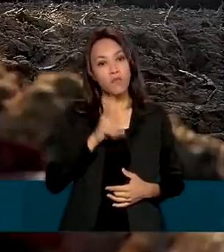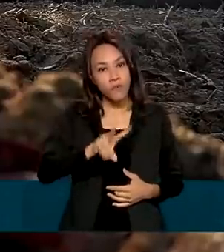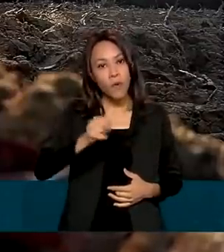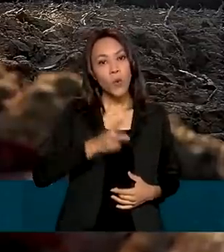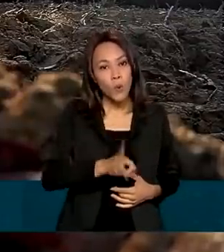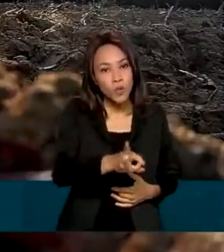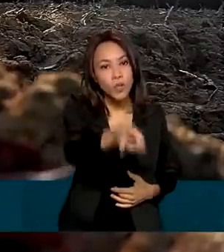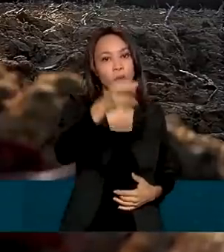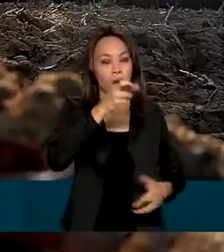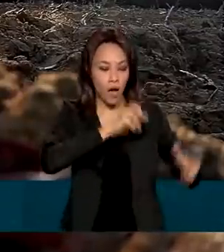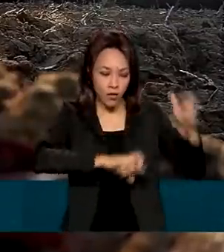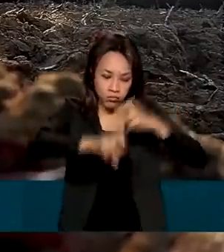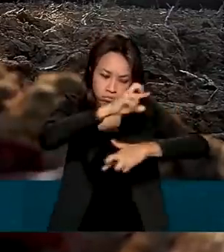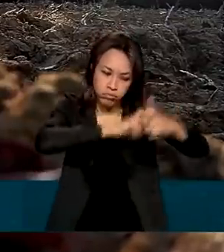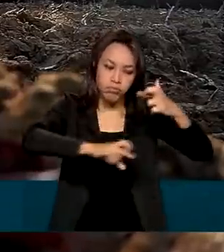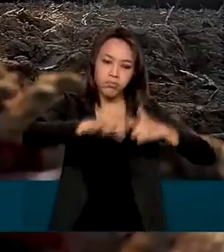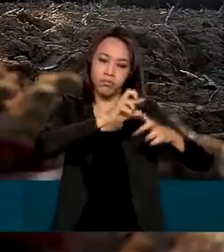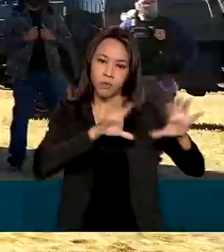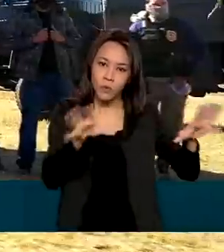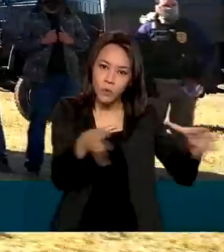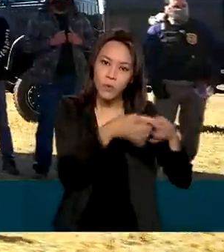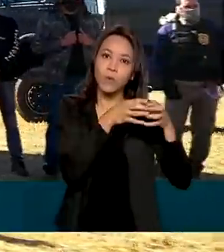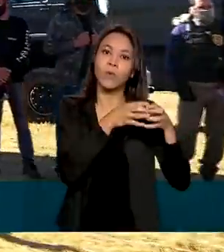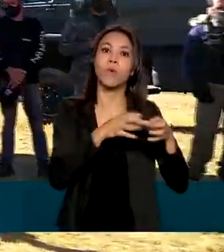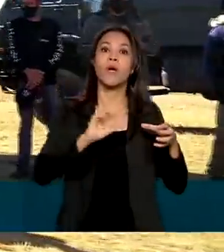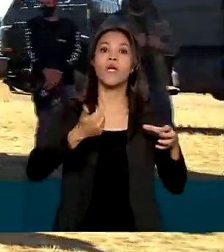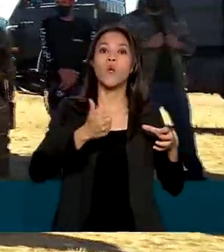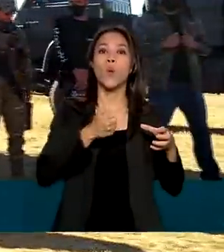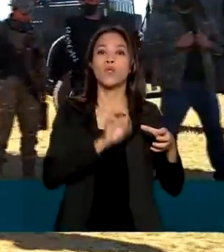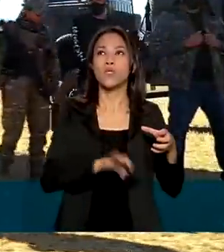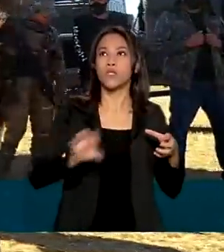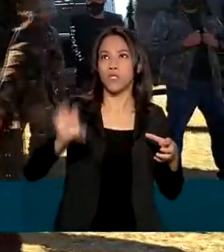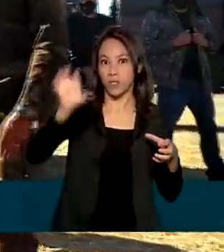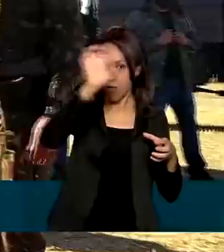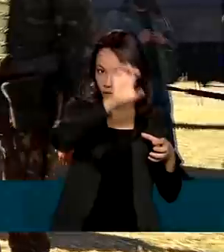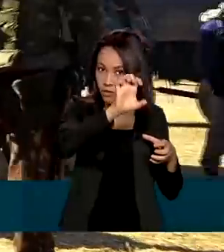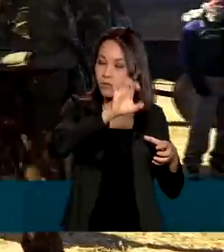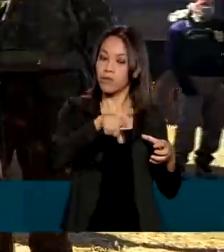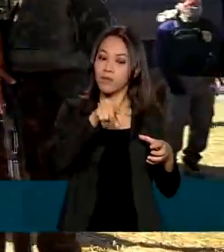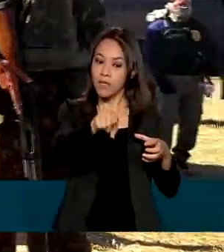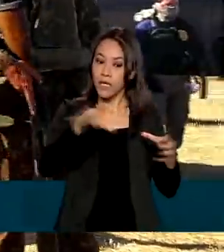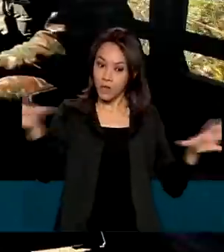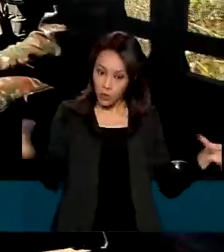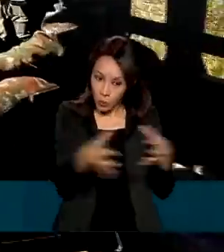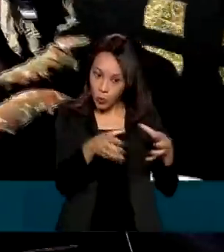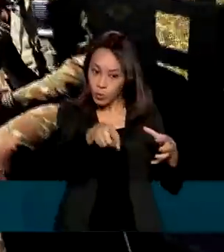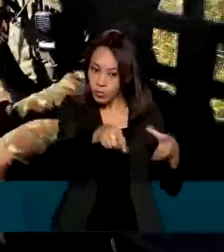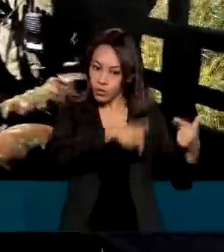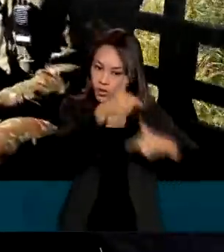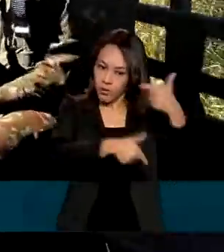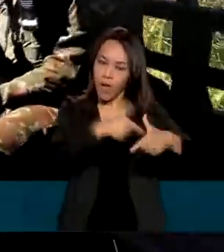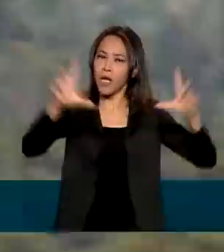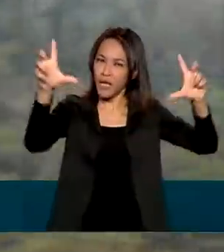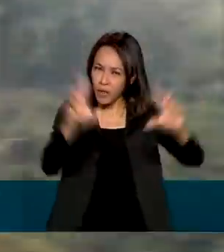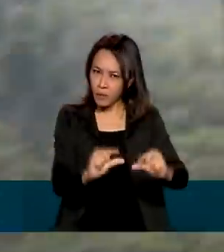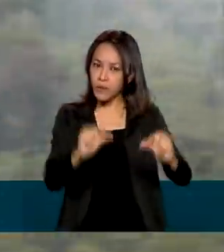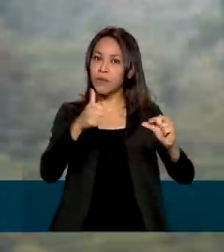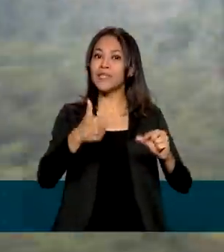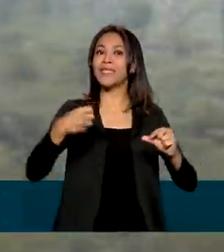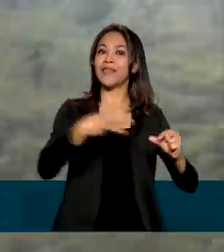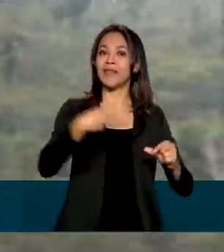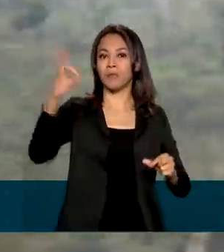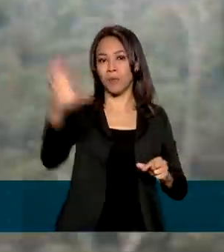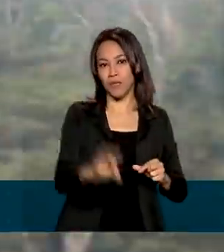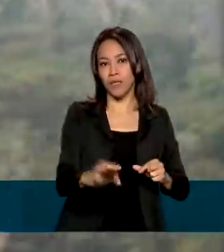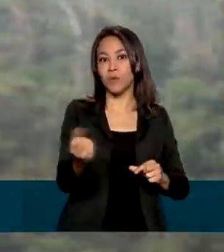Bioma. Nos últimos quatro meses, atuando em 11 estados, a Força Tarefa conseguiu reduzir em 13% o número